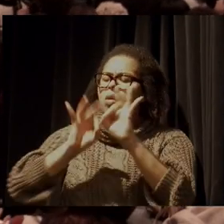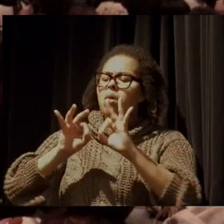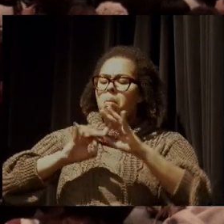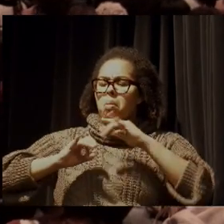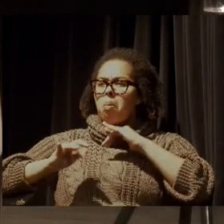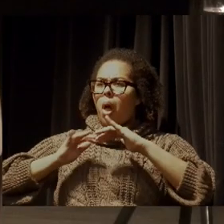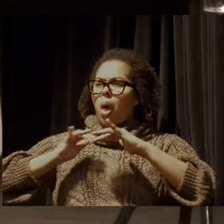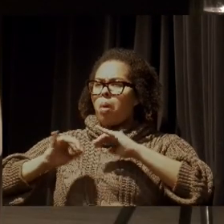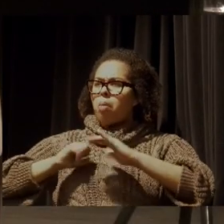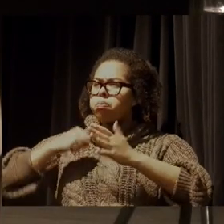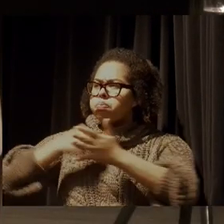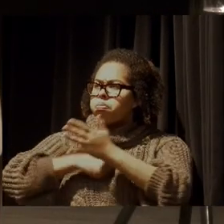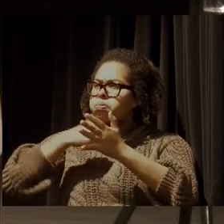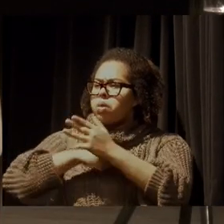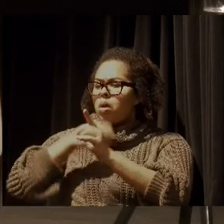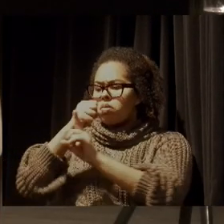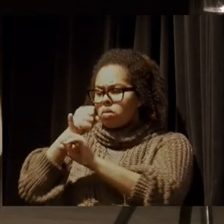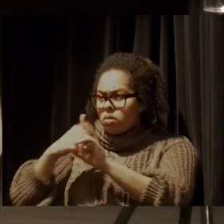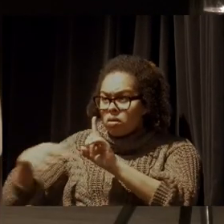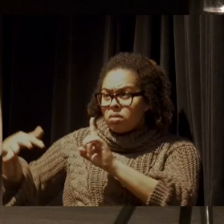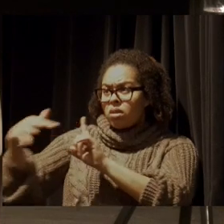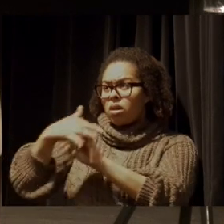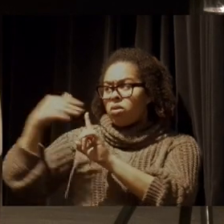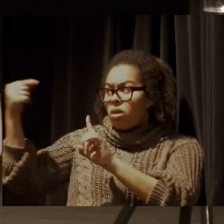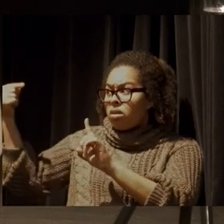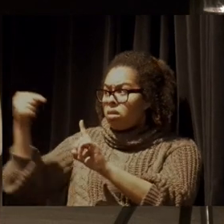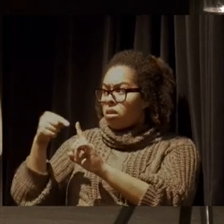que sai de uma